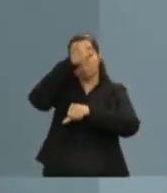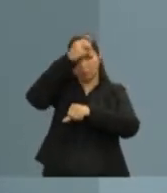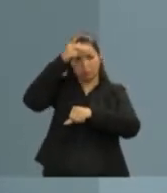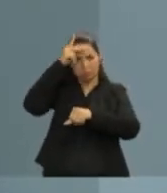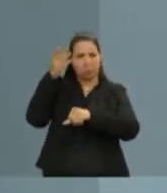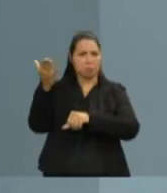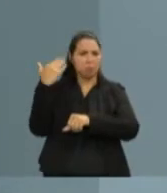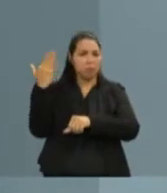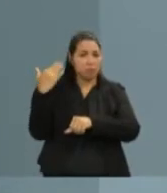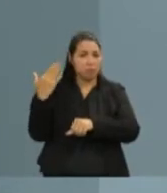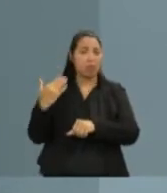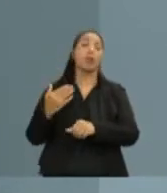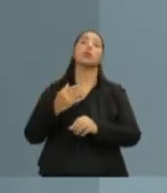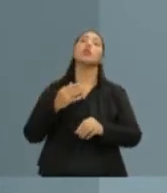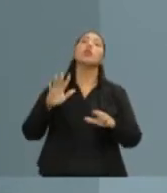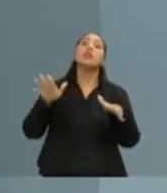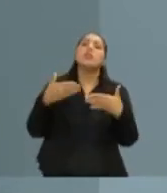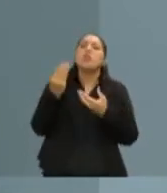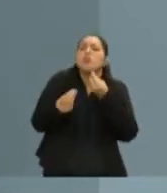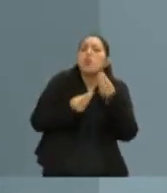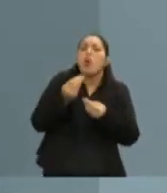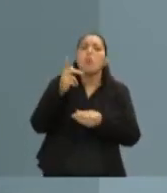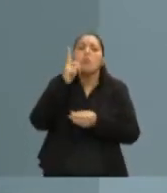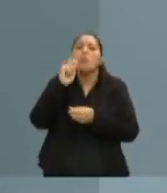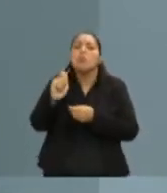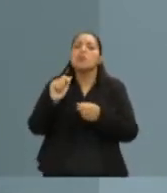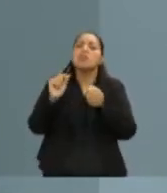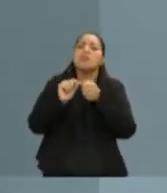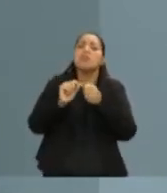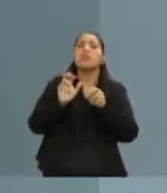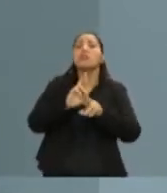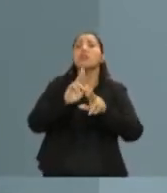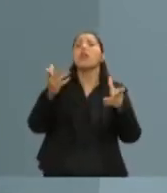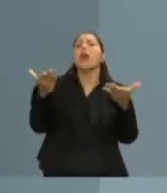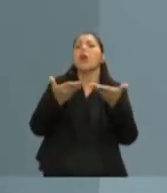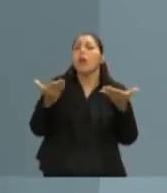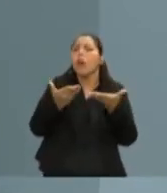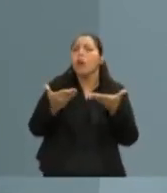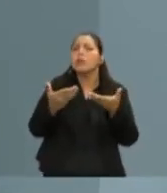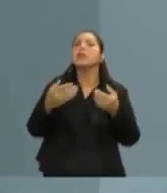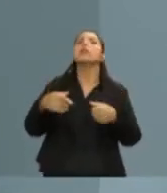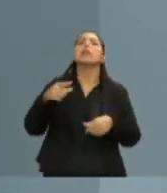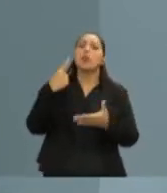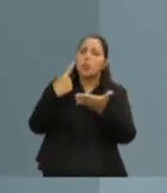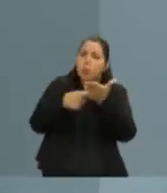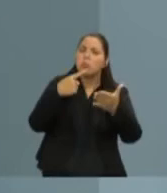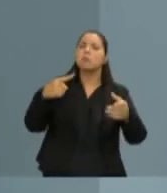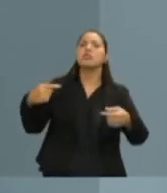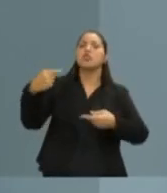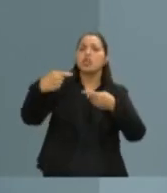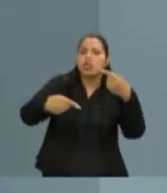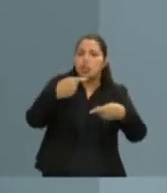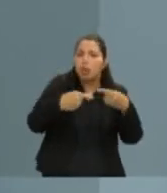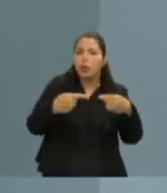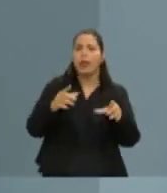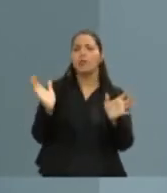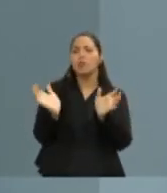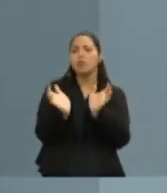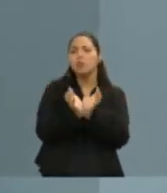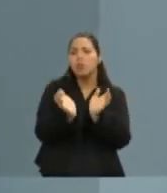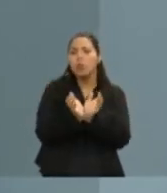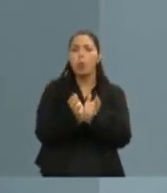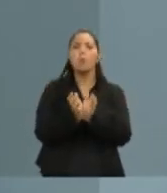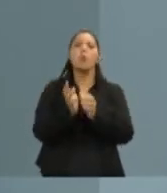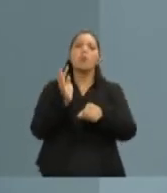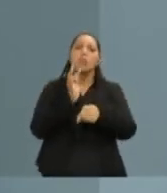difícil sustentar que ele vai conseguir fazer diferente agora. Nós temos um compromisso, claro, de diálogo, de colocar pessoas técnicas, pessoas